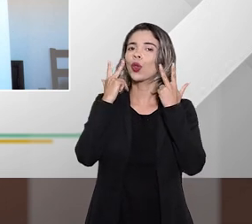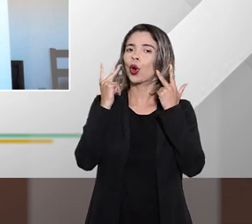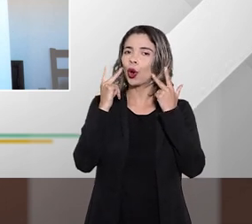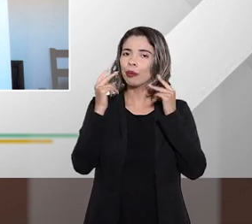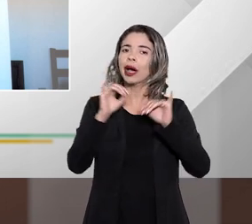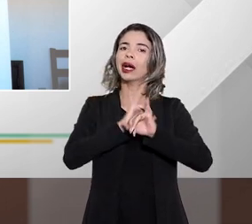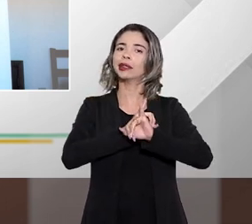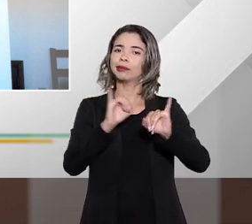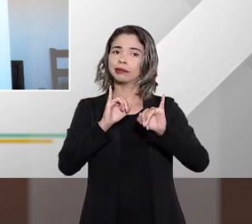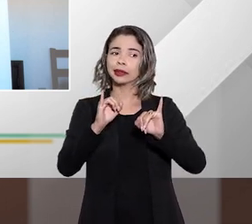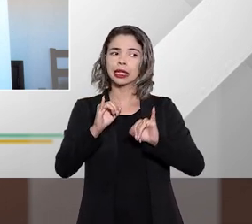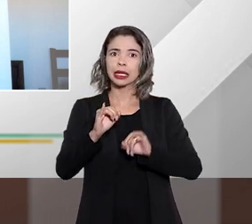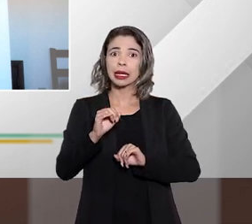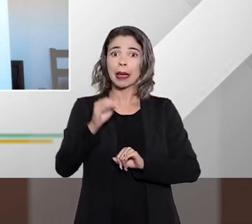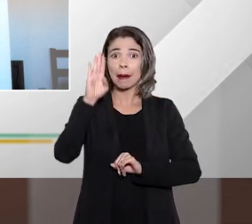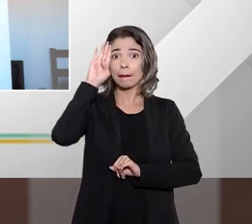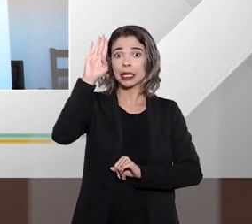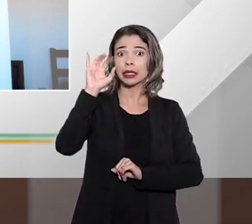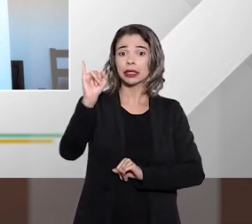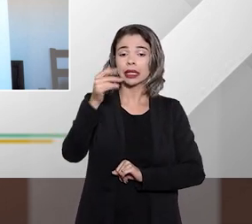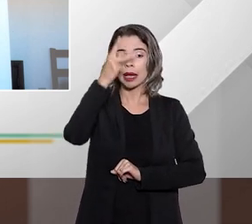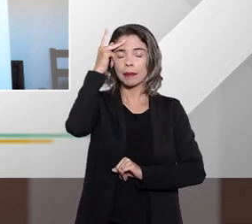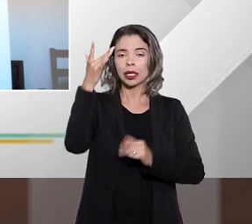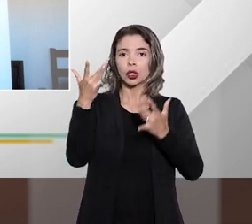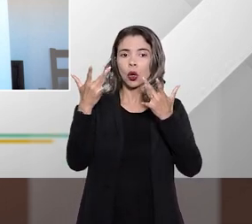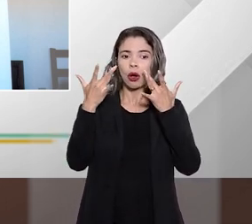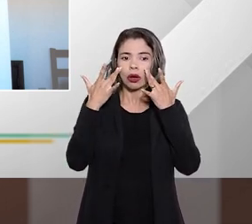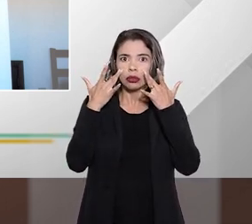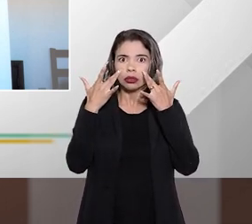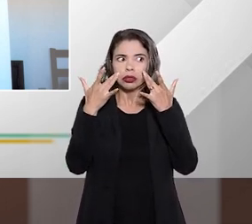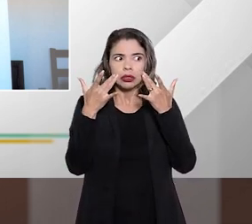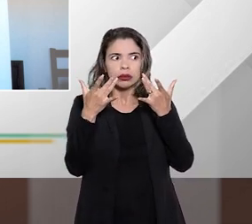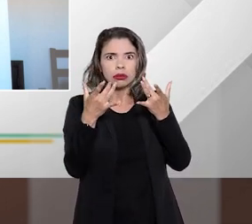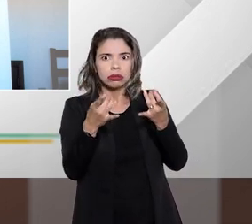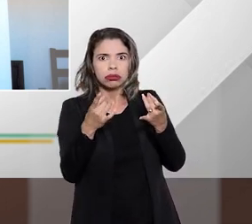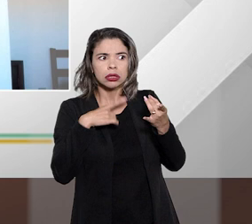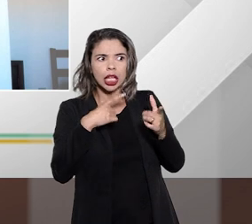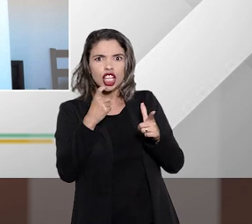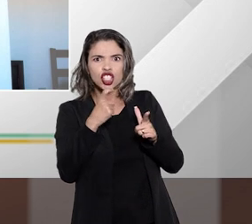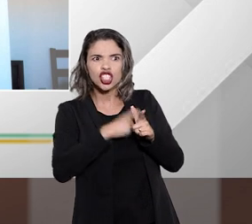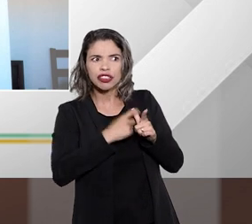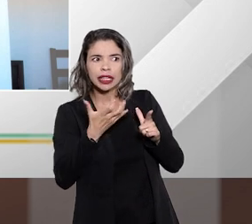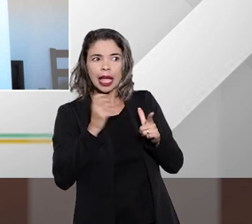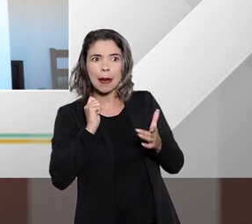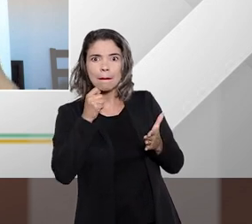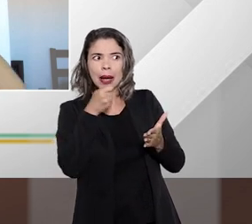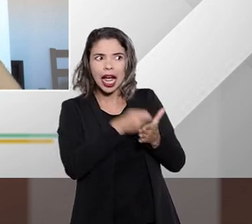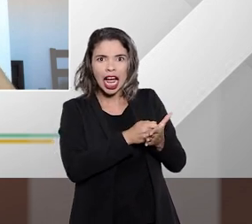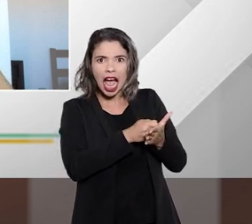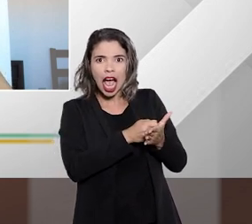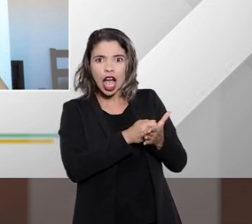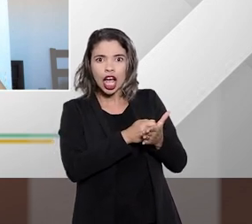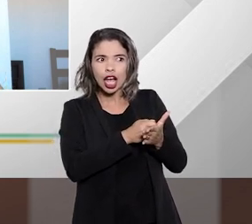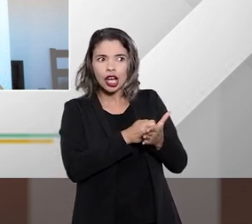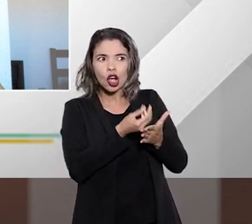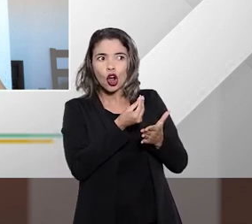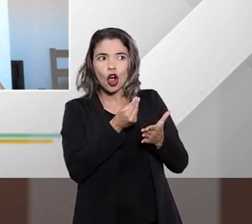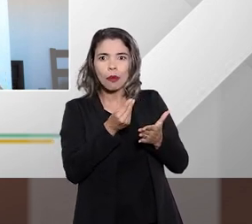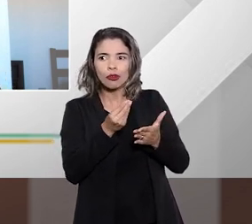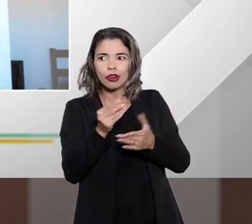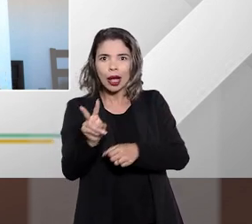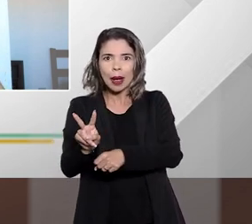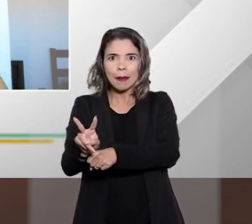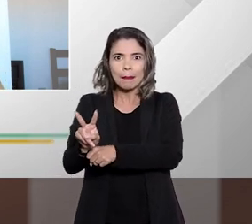e bem tentador especialmente para quem se encontra numa situação de dívidas e quer pagar dívidas fazendo outras